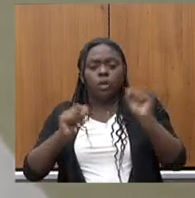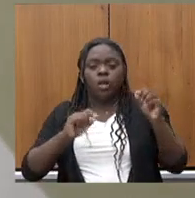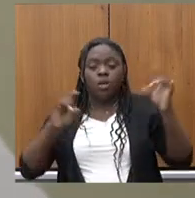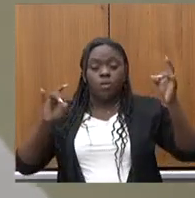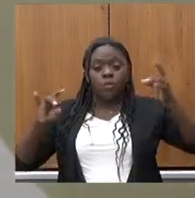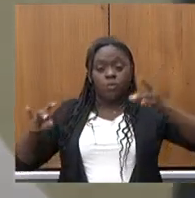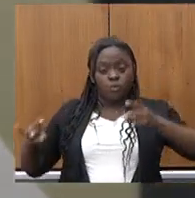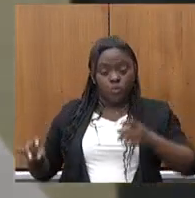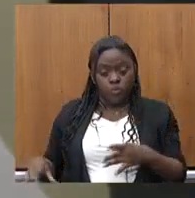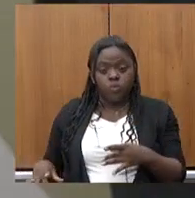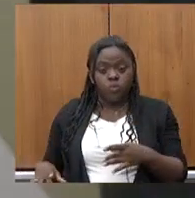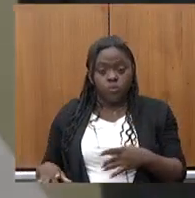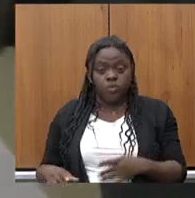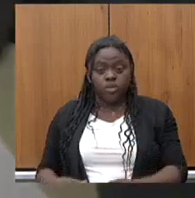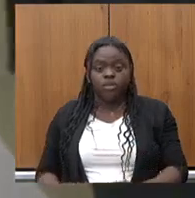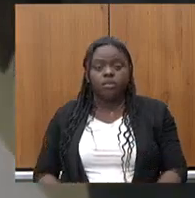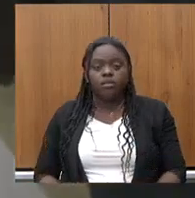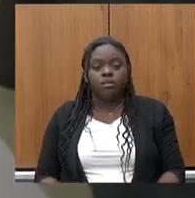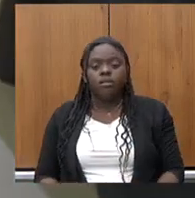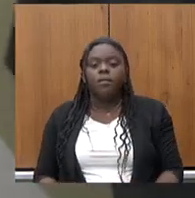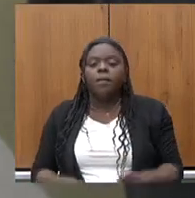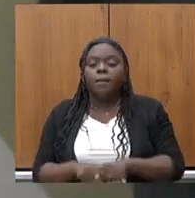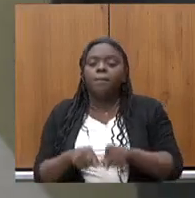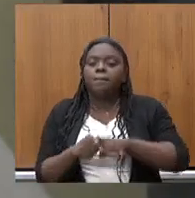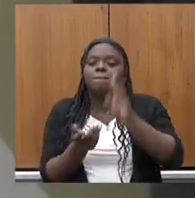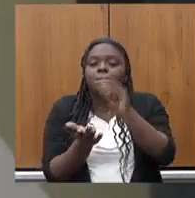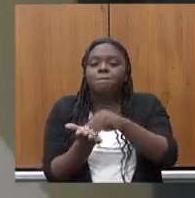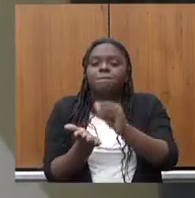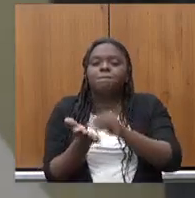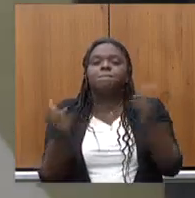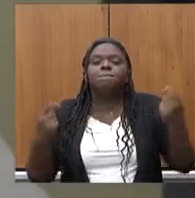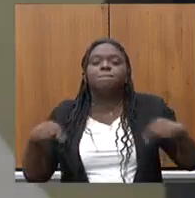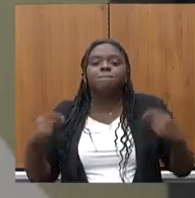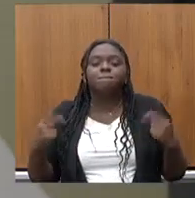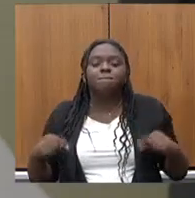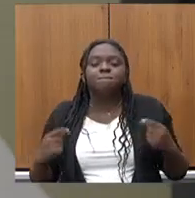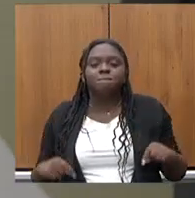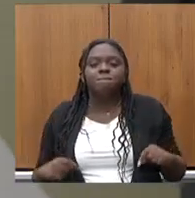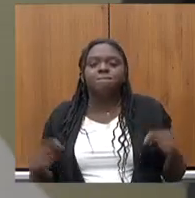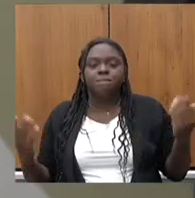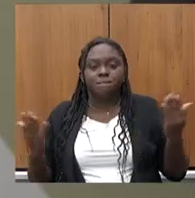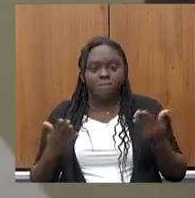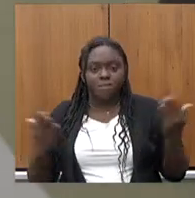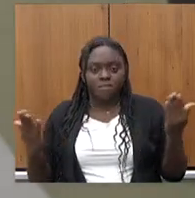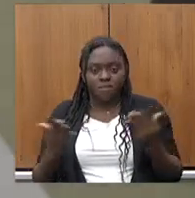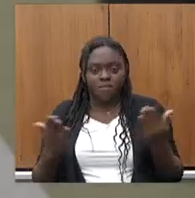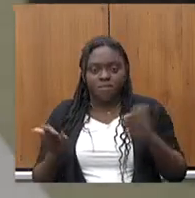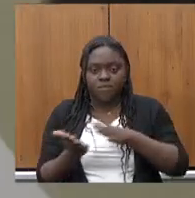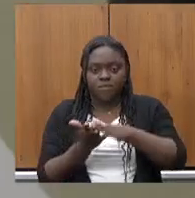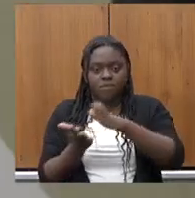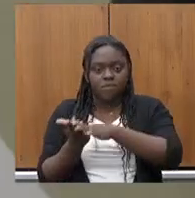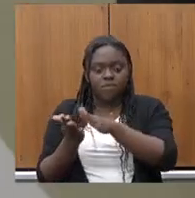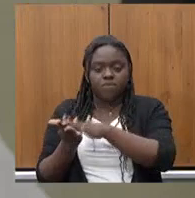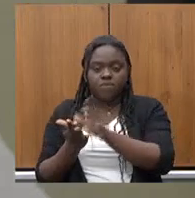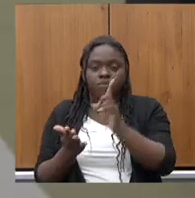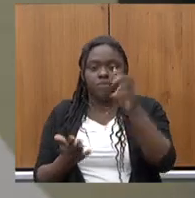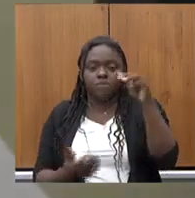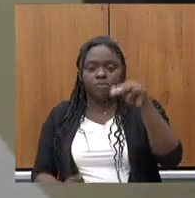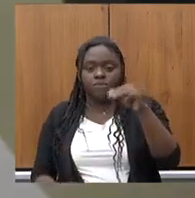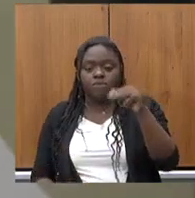a desistência, a falta de necessidade, agora, de se gastar R 1,2 milhão.